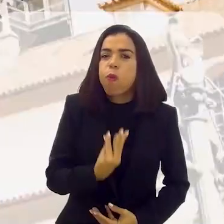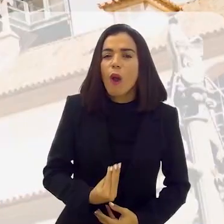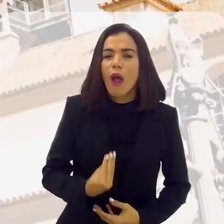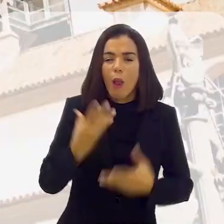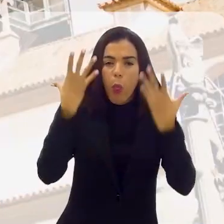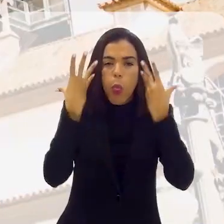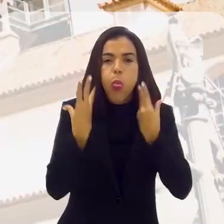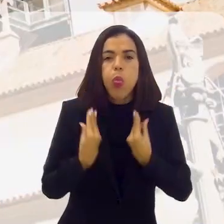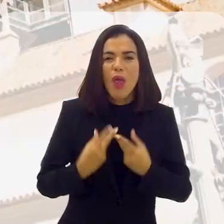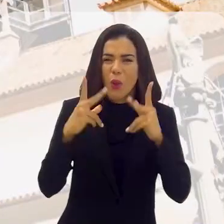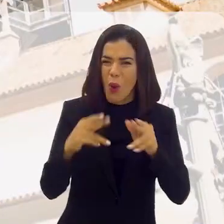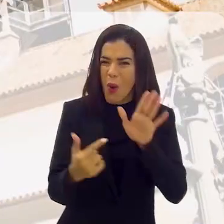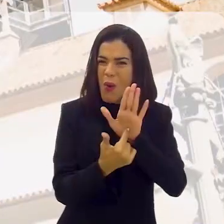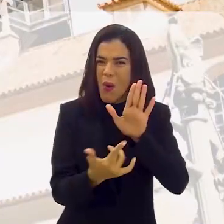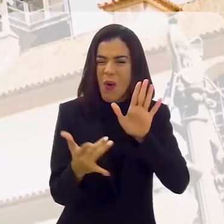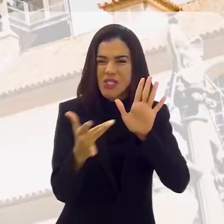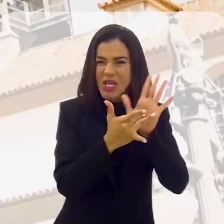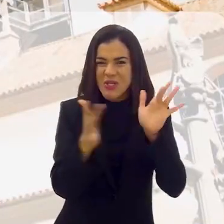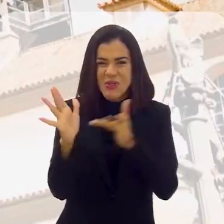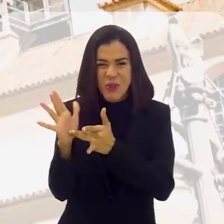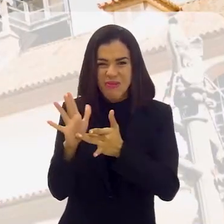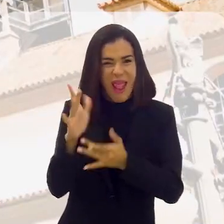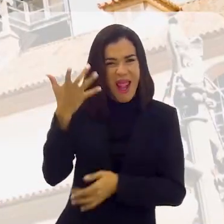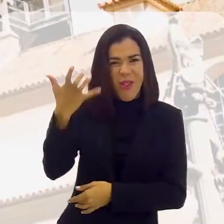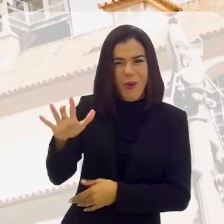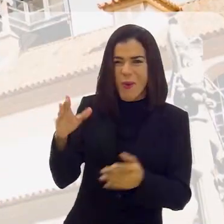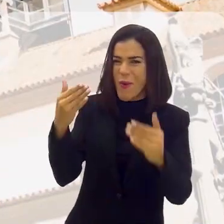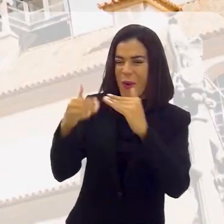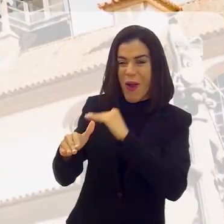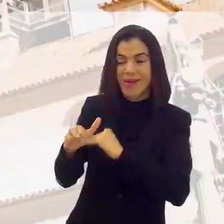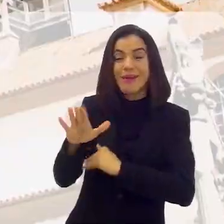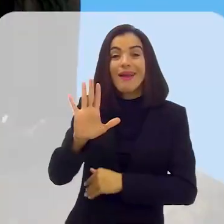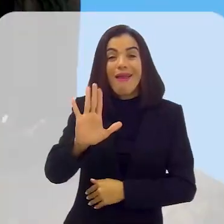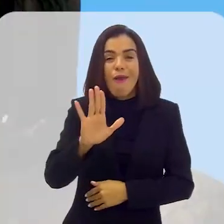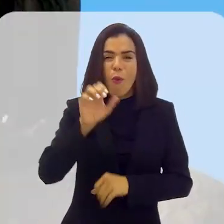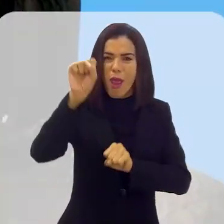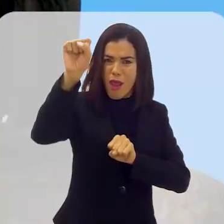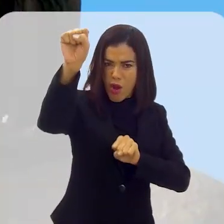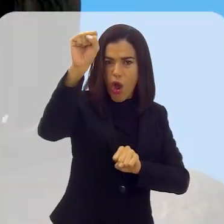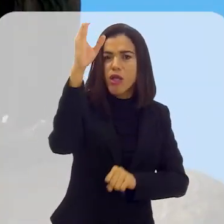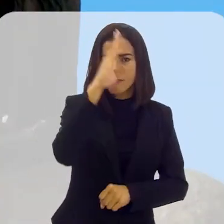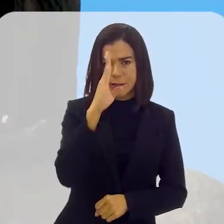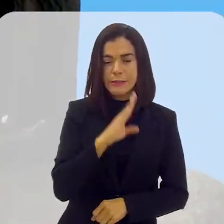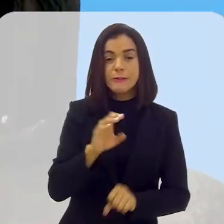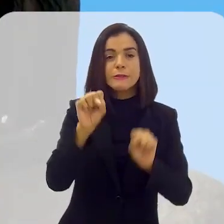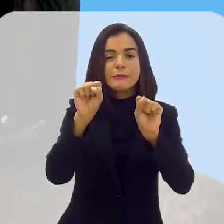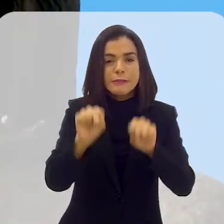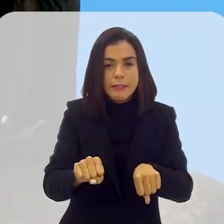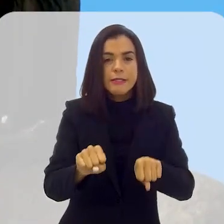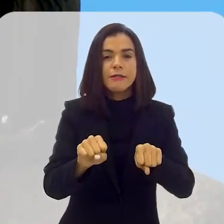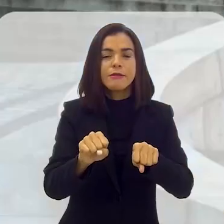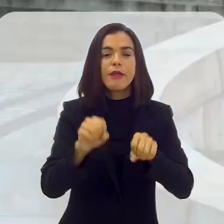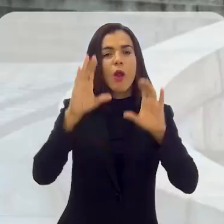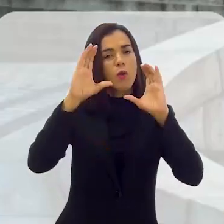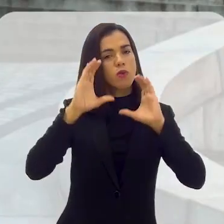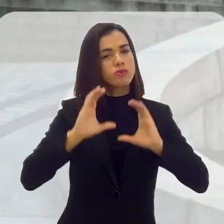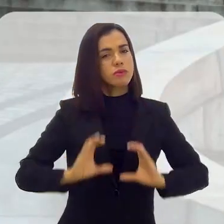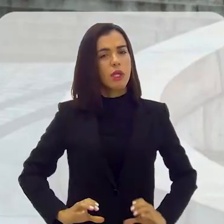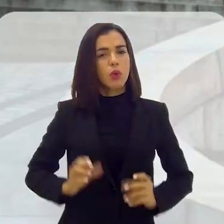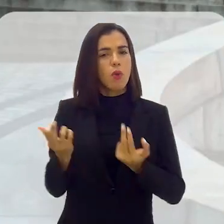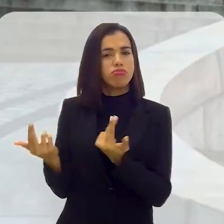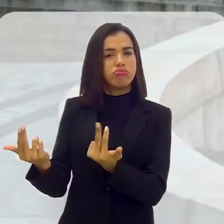barbudo, bigodudo, como se fosse Cristo. Atributos que ele jamais usou. Esse grande herói nacional, que